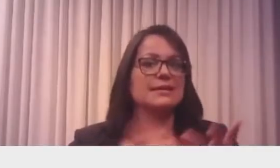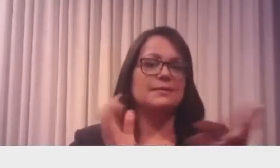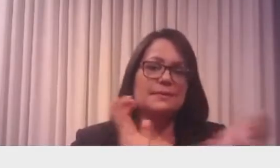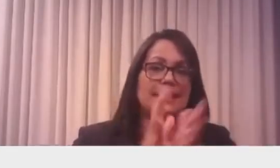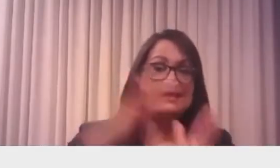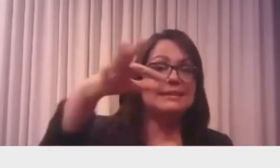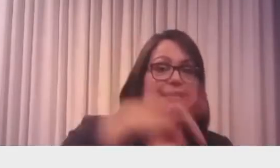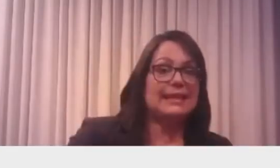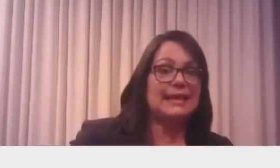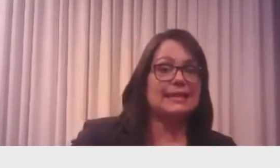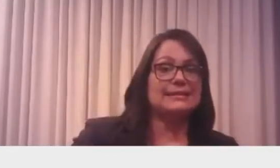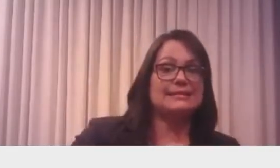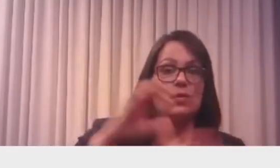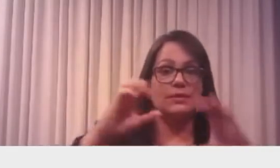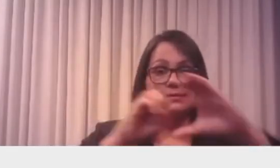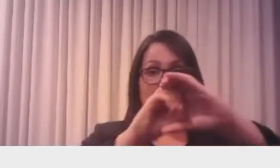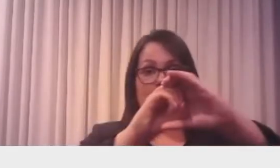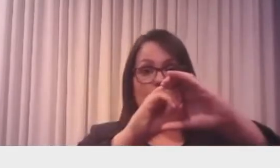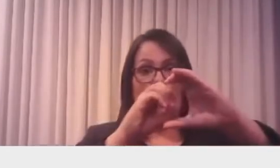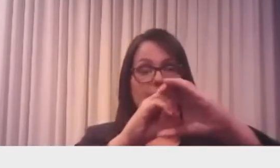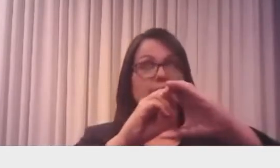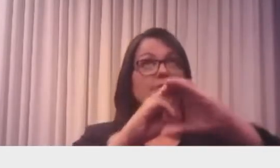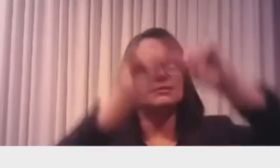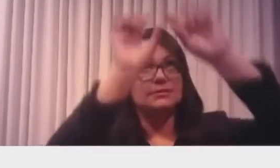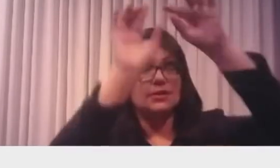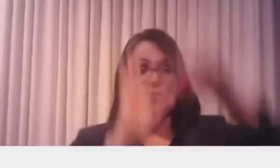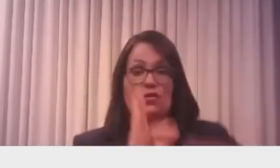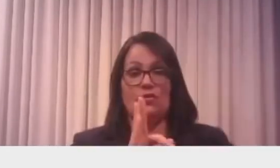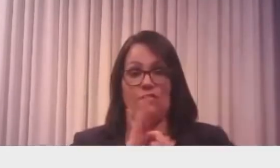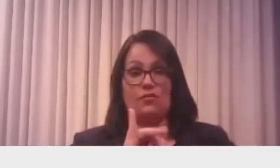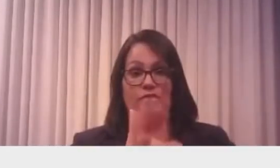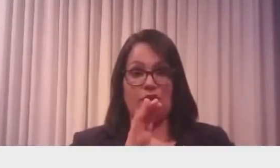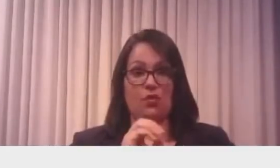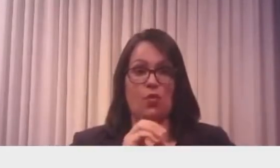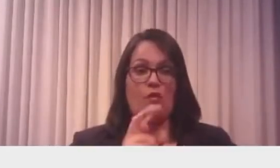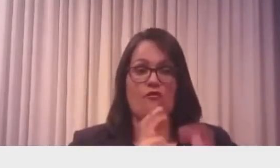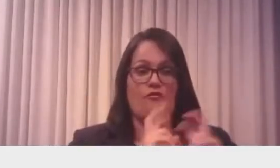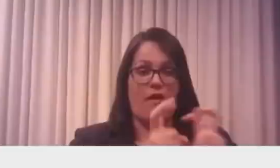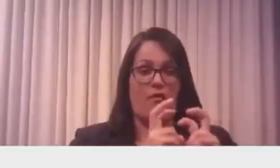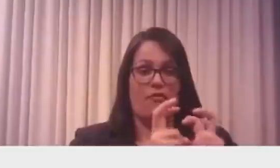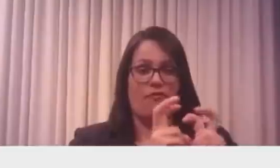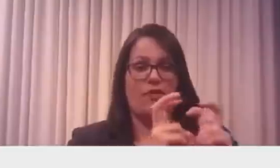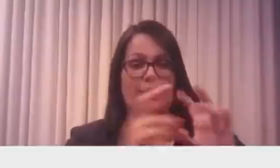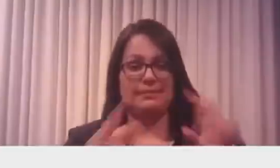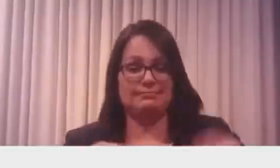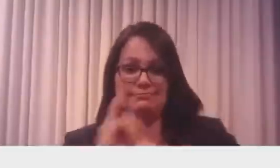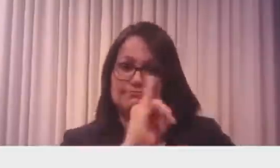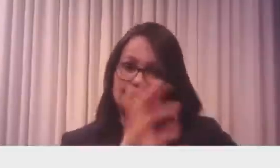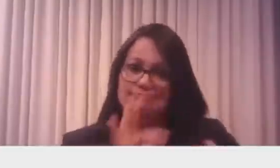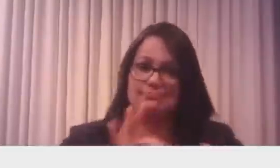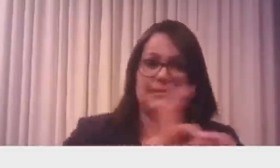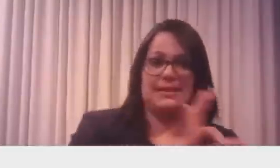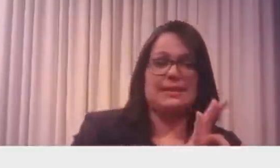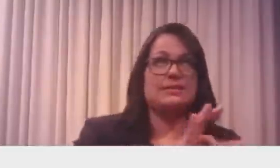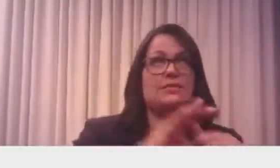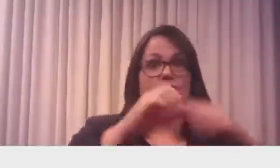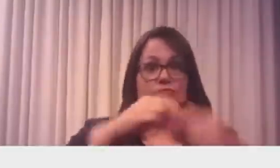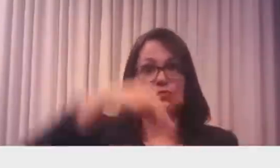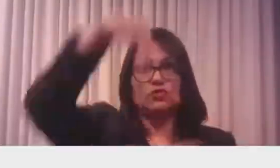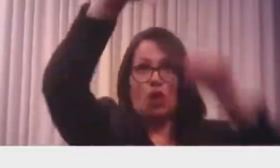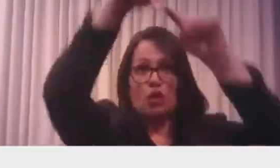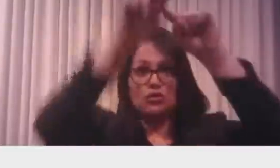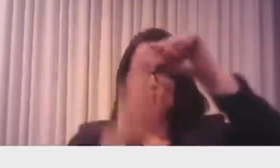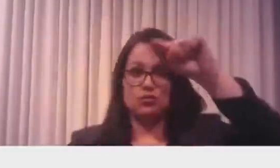Os primeiros 30 quilômetros, liga ali Mara Rosa a Alto Horizonte, que faz a conexão com a Norte-Sul, que fica